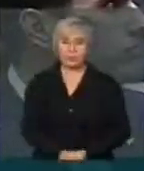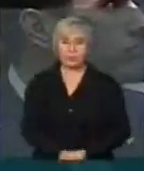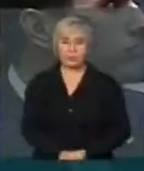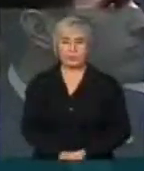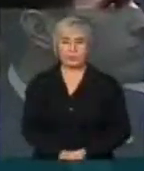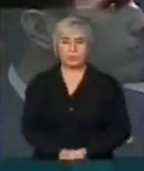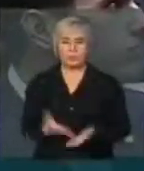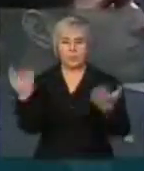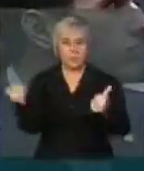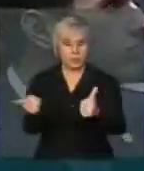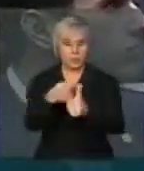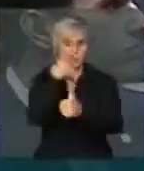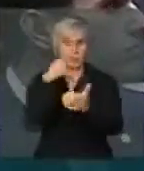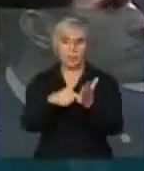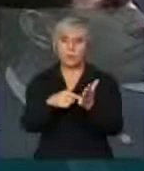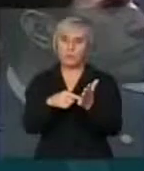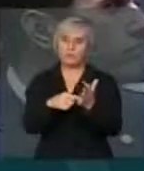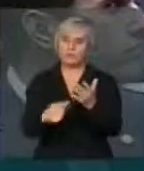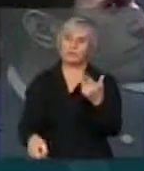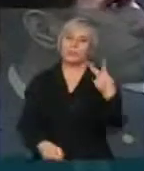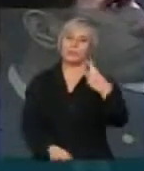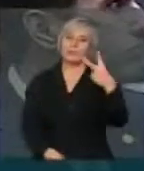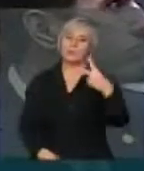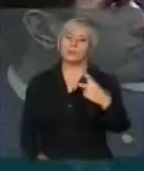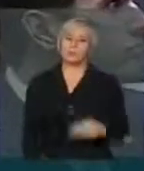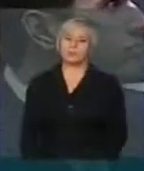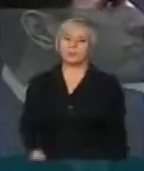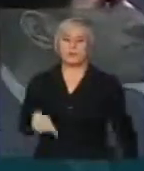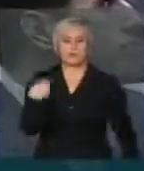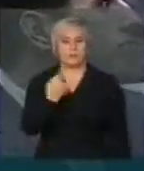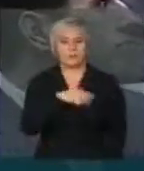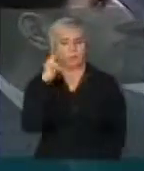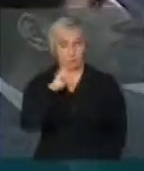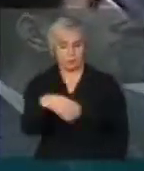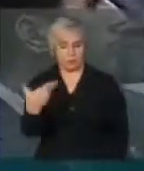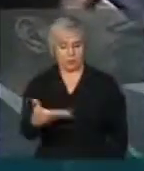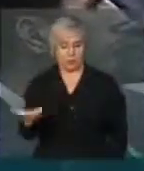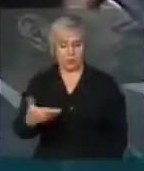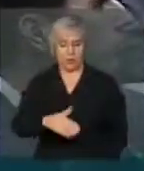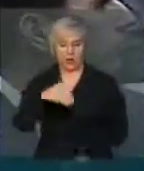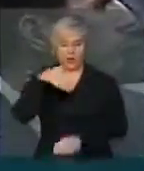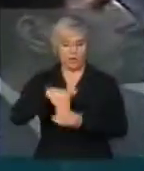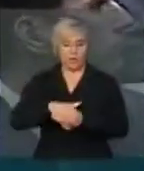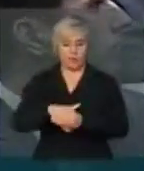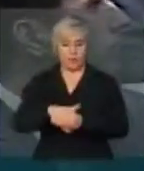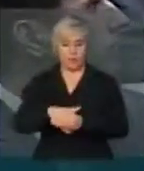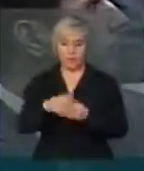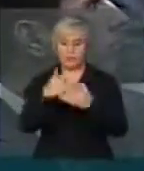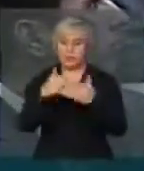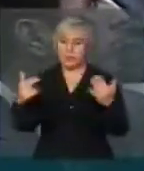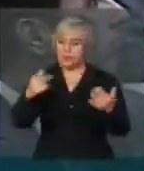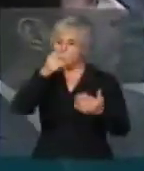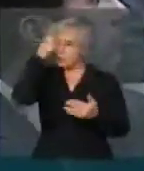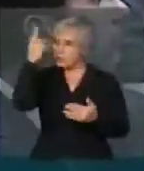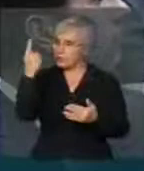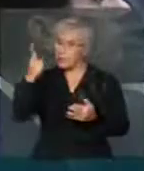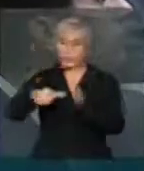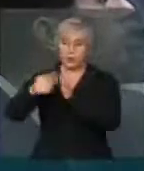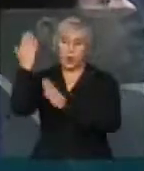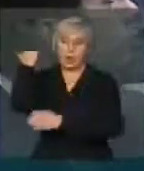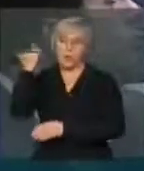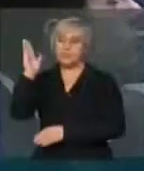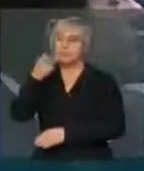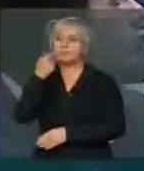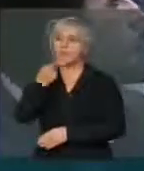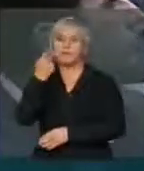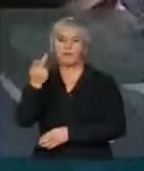Esse é o primeiro ponto. Segundo ponto, nós estamos vendo aqui a votação de algo que alguém disse anteriormente que até